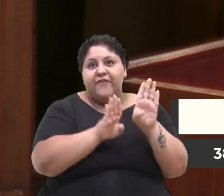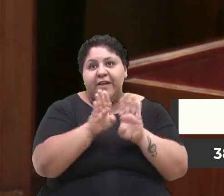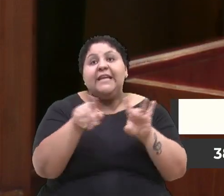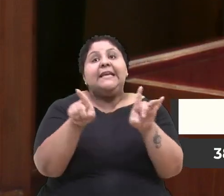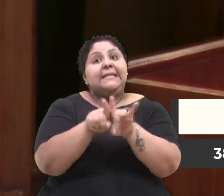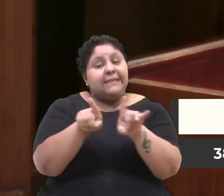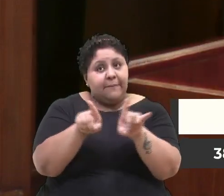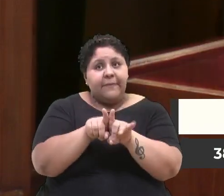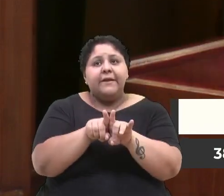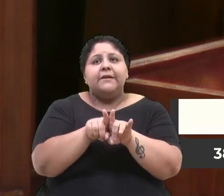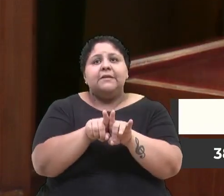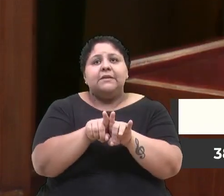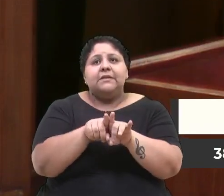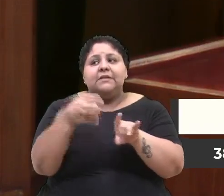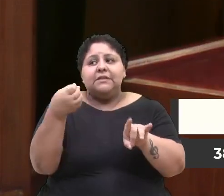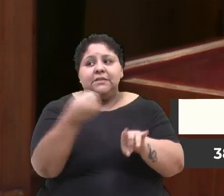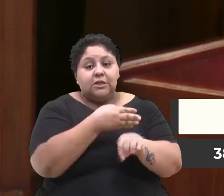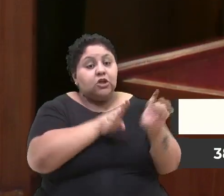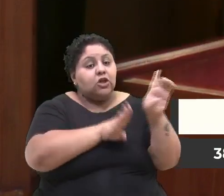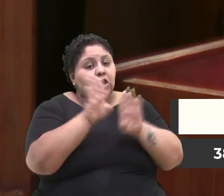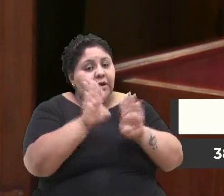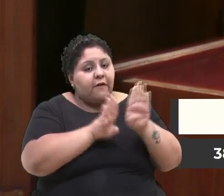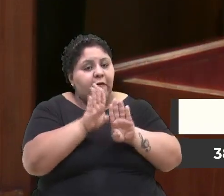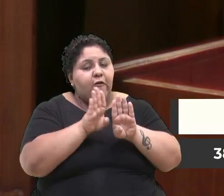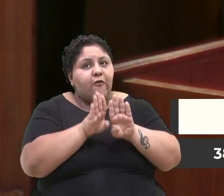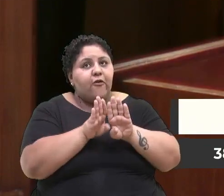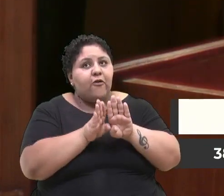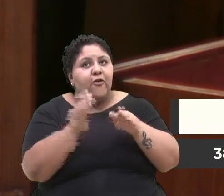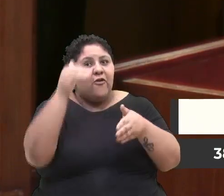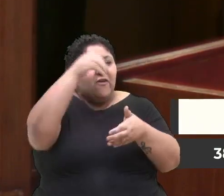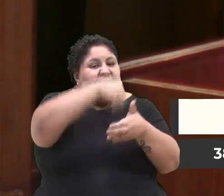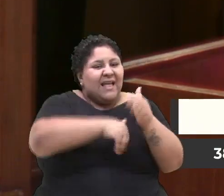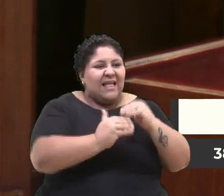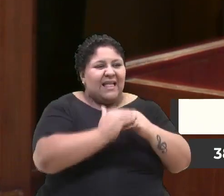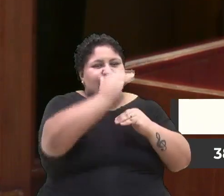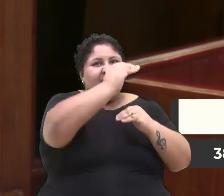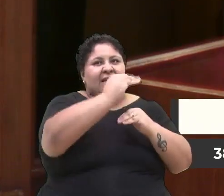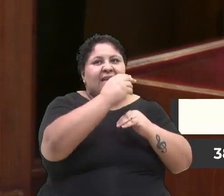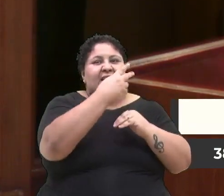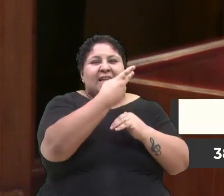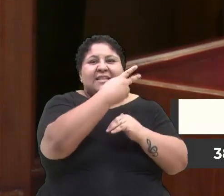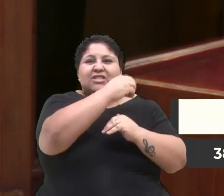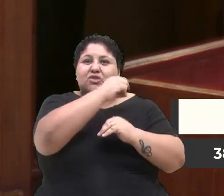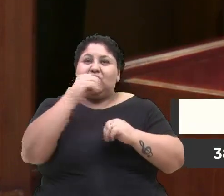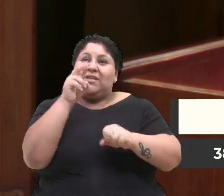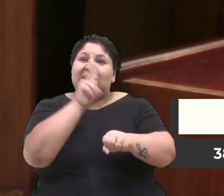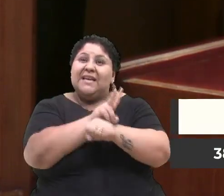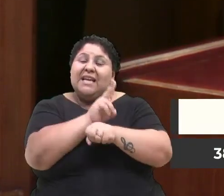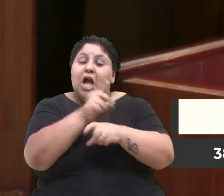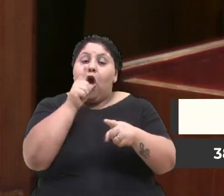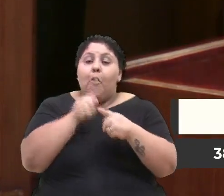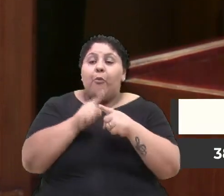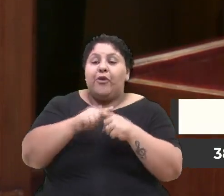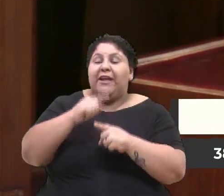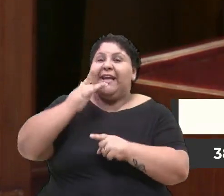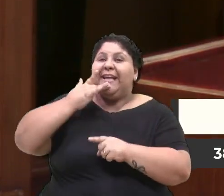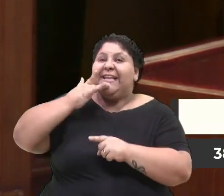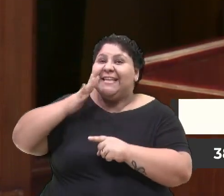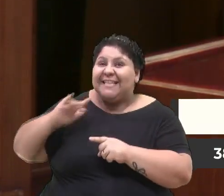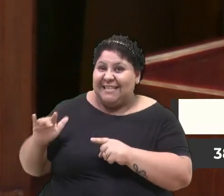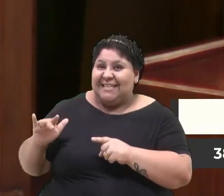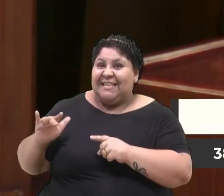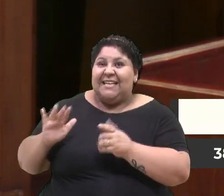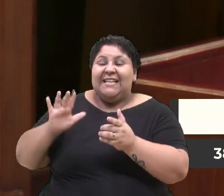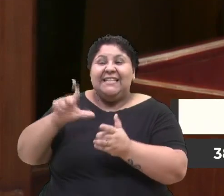nessa nova licitação fosse incluído mais 200 cuidadores, porque as crianças estão sem